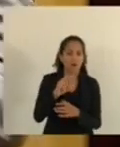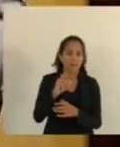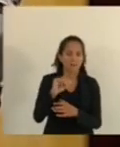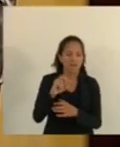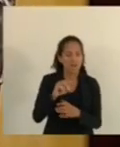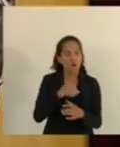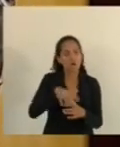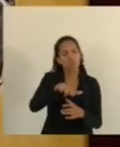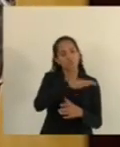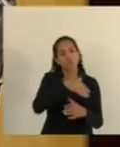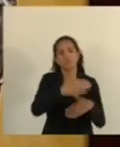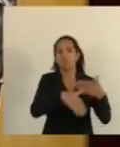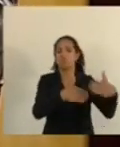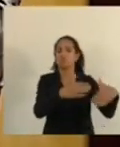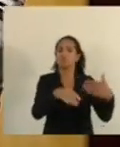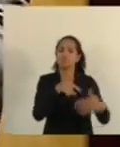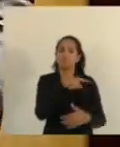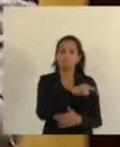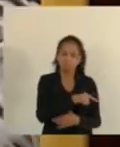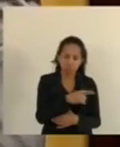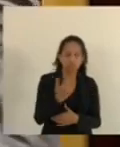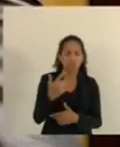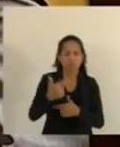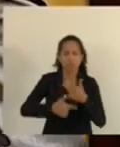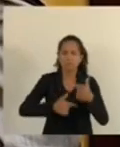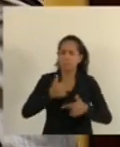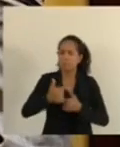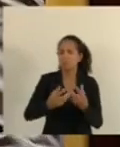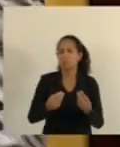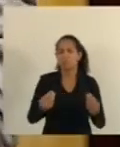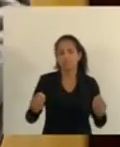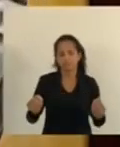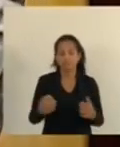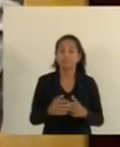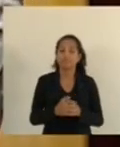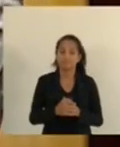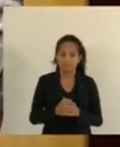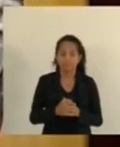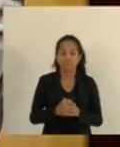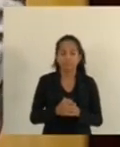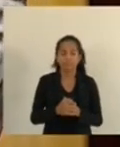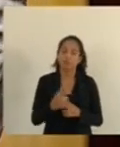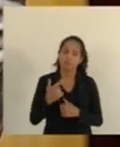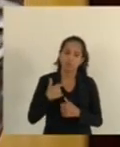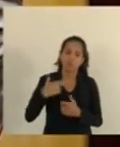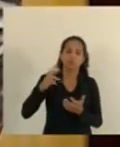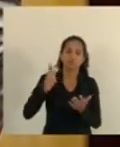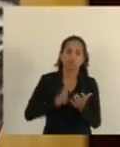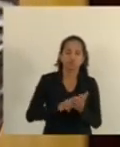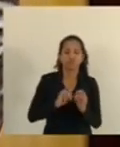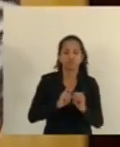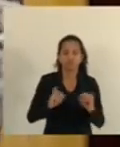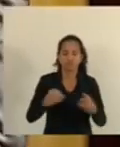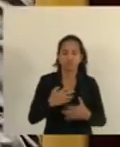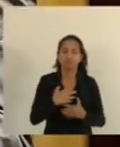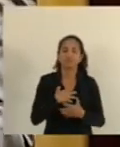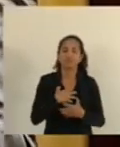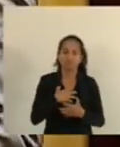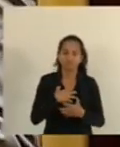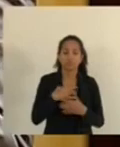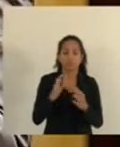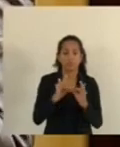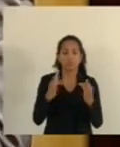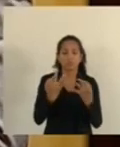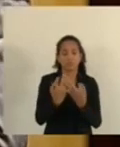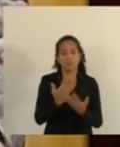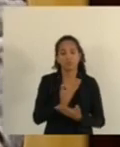o senhor Simar Pinheiro Trabalhou muito para isso Então fica aqui nosso registro Nossos sentimentos A família,